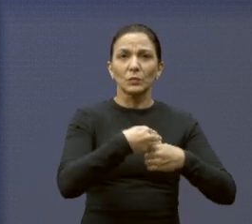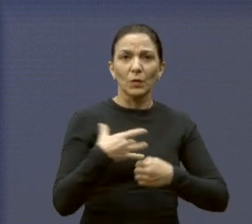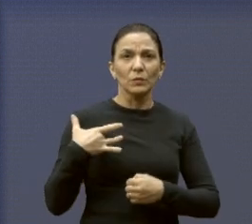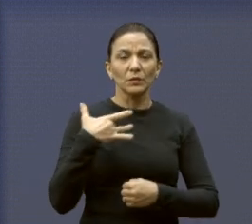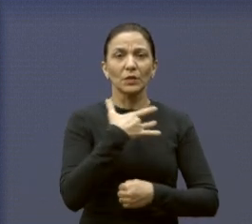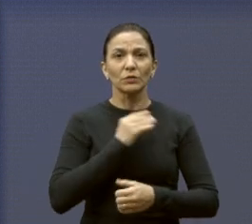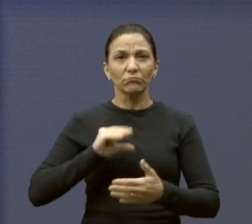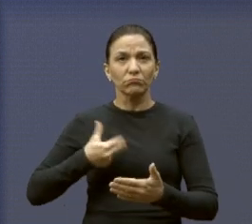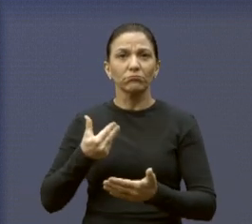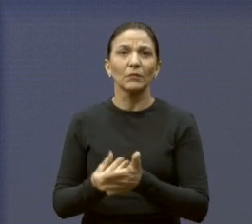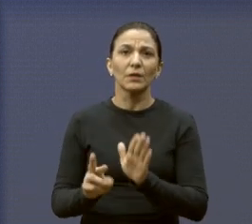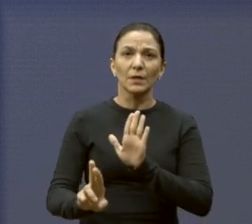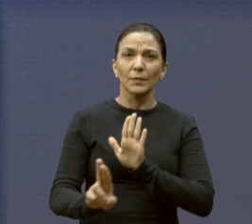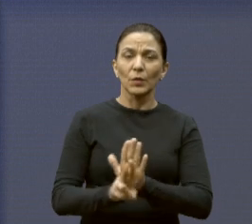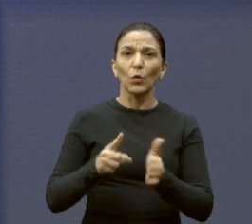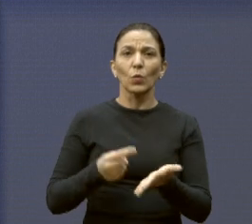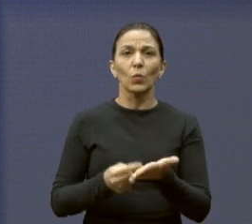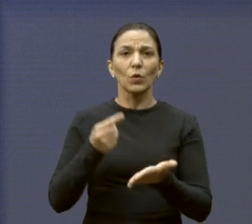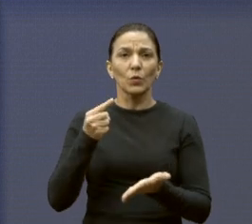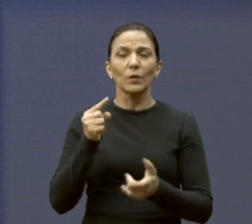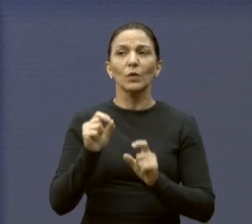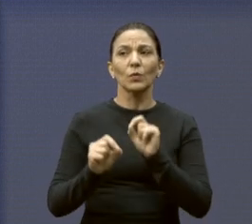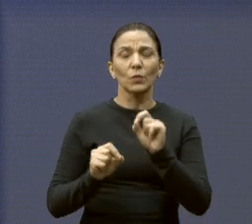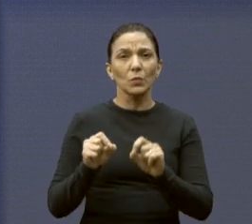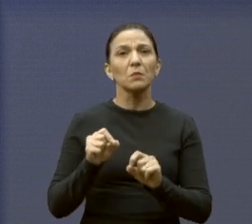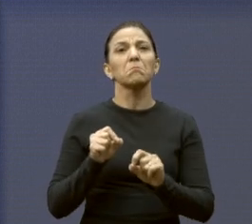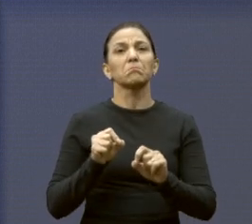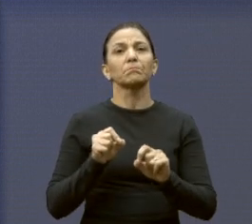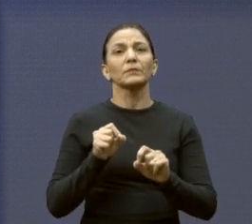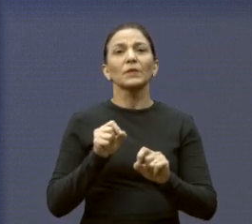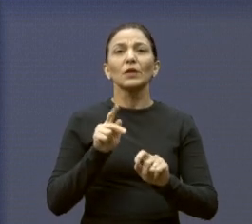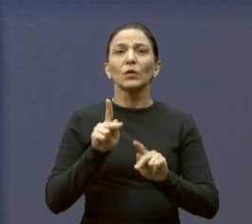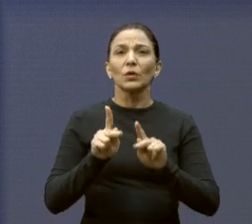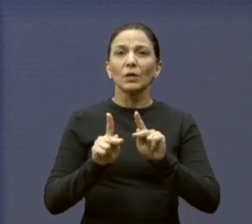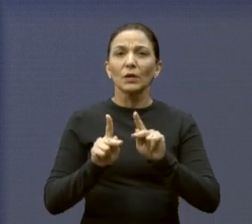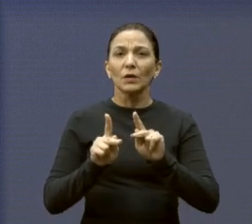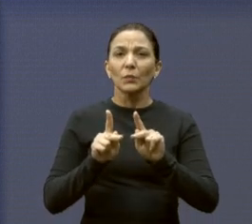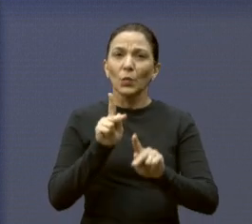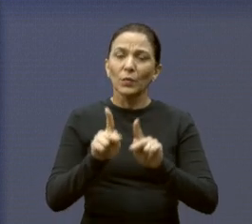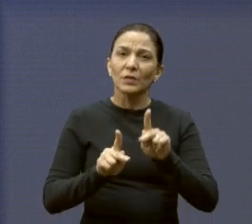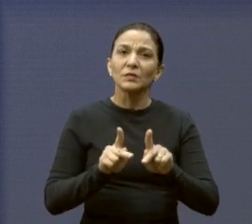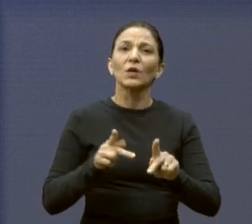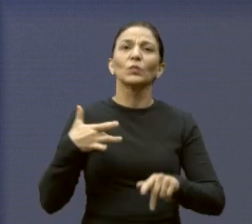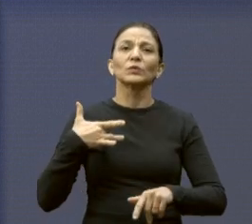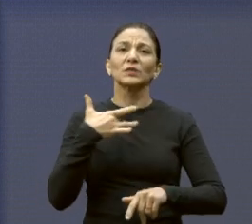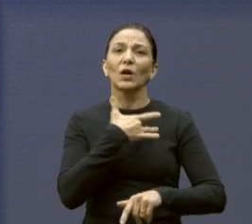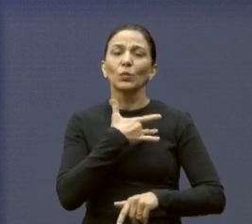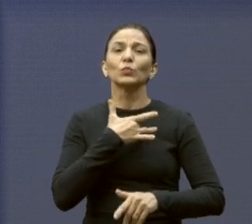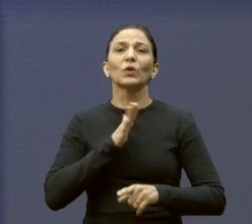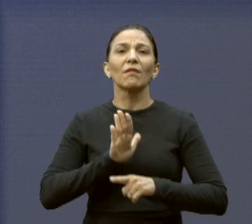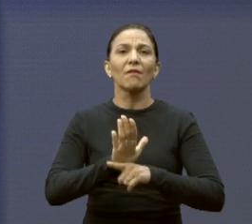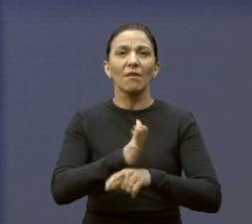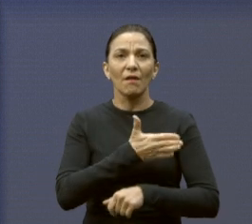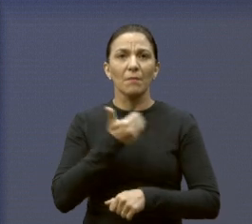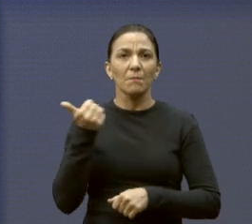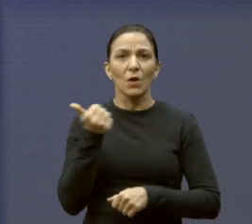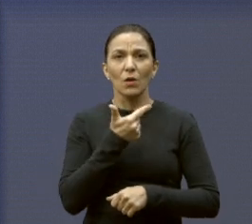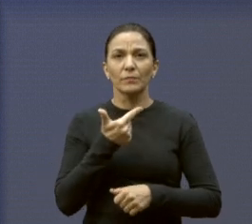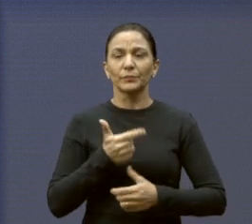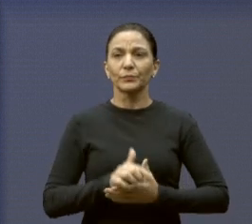investimentos que representam o compromisso com a promoção da saúde, o bem-estar do povo. Próximo, por favor.